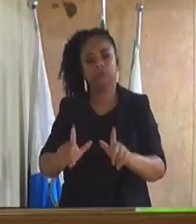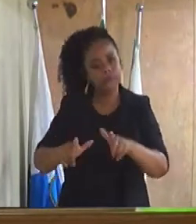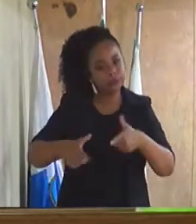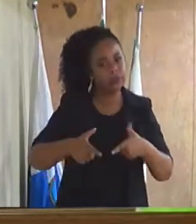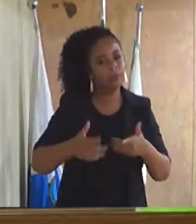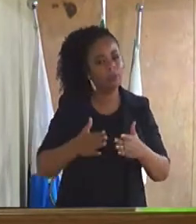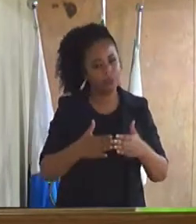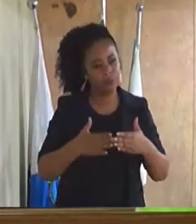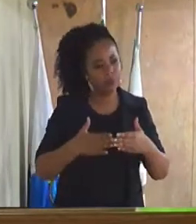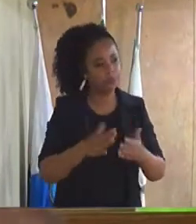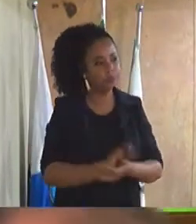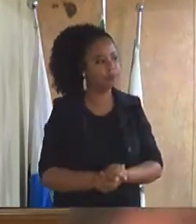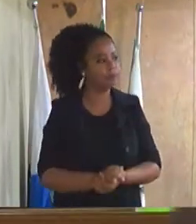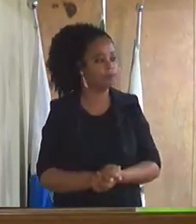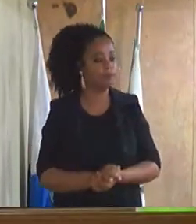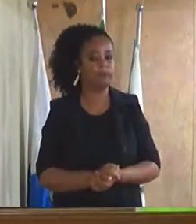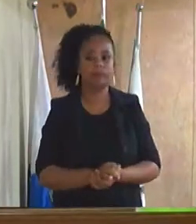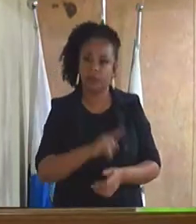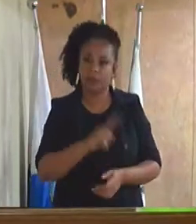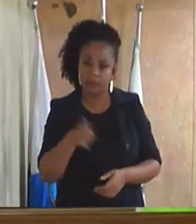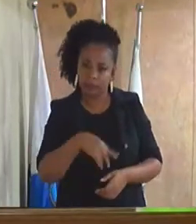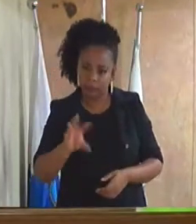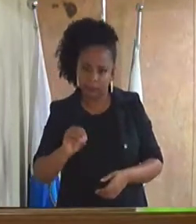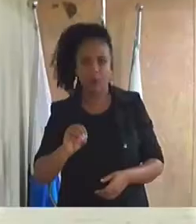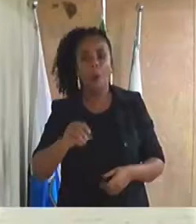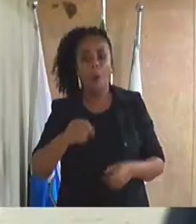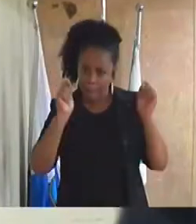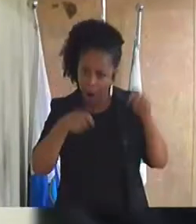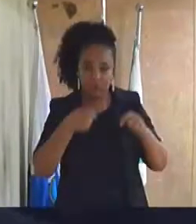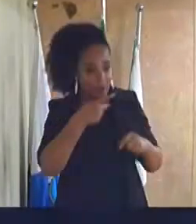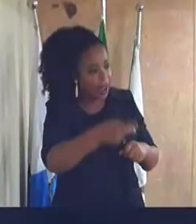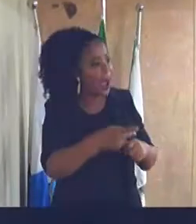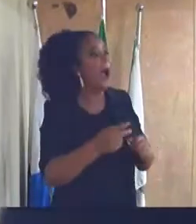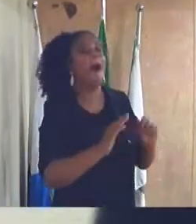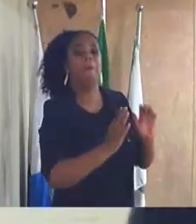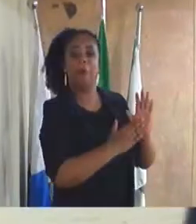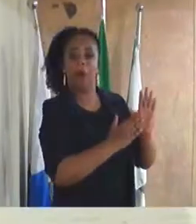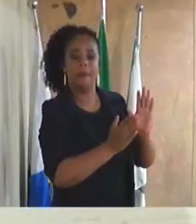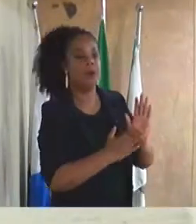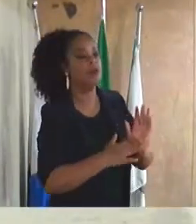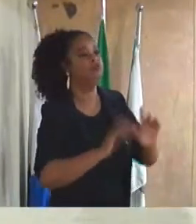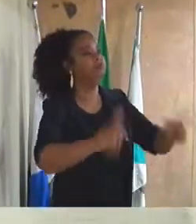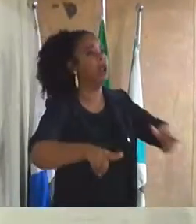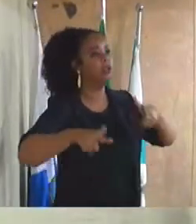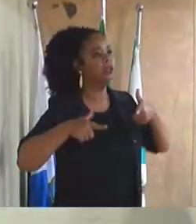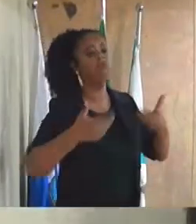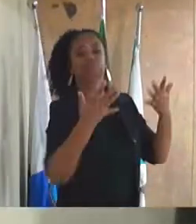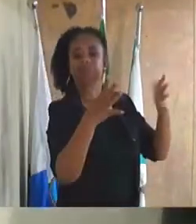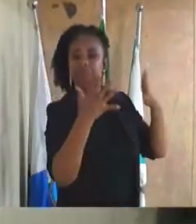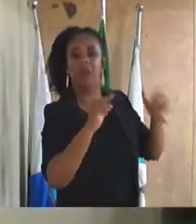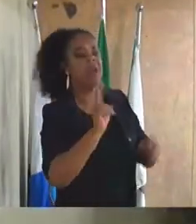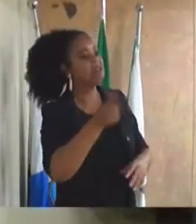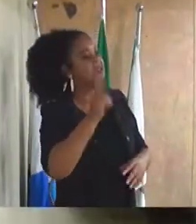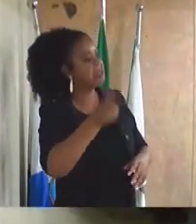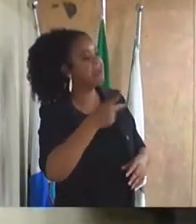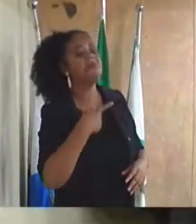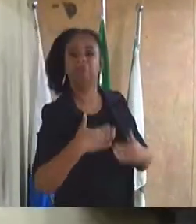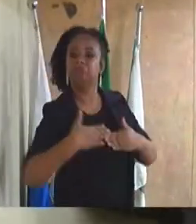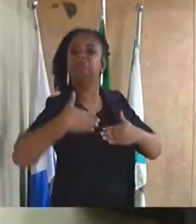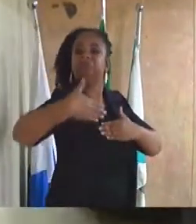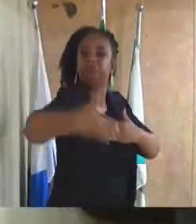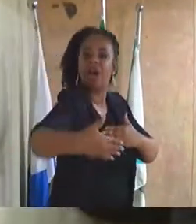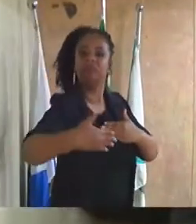Jazim, permitam a parte, meu irmão? Pois não. Jazim, parabéns pela iniciativa, você é sempre à frente